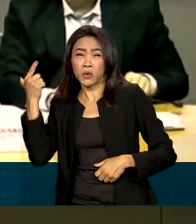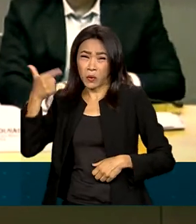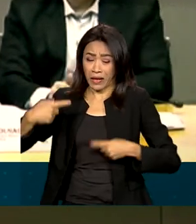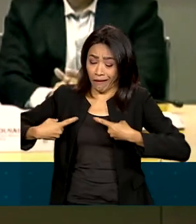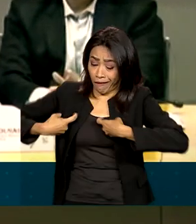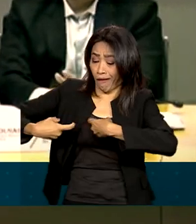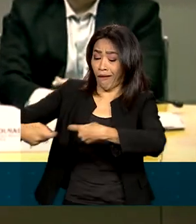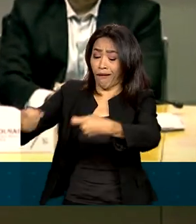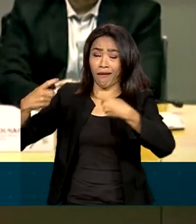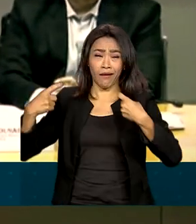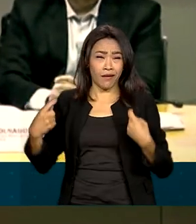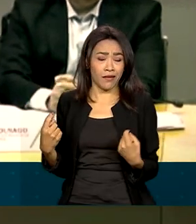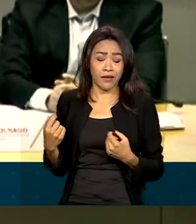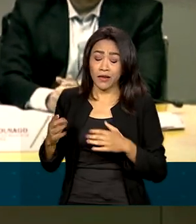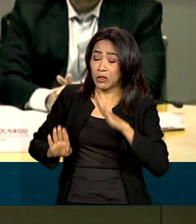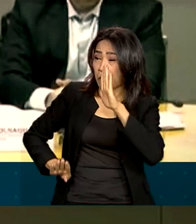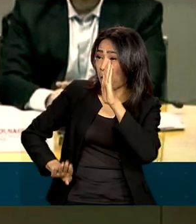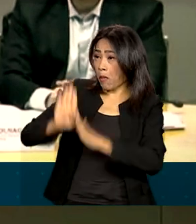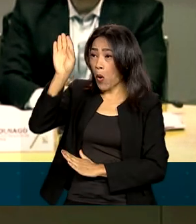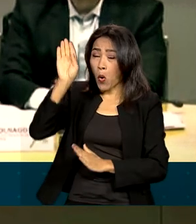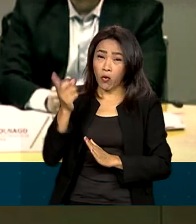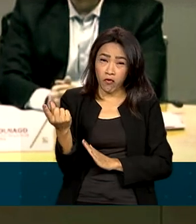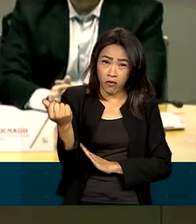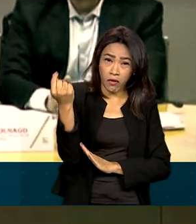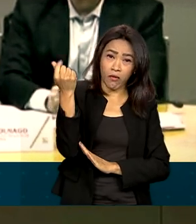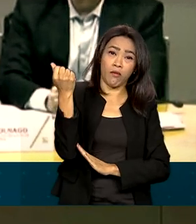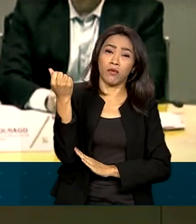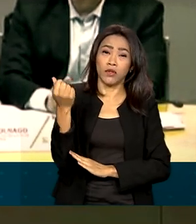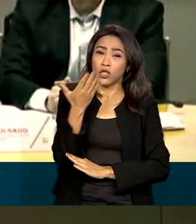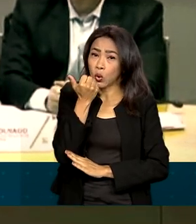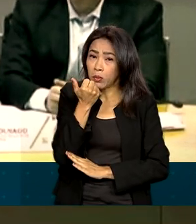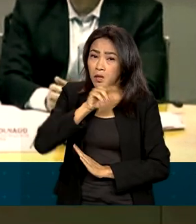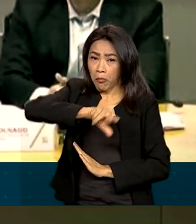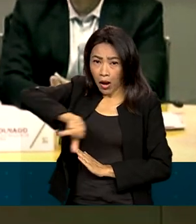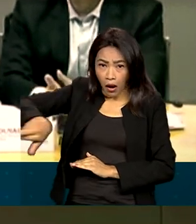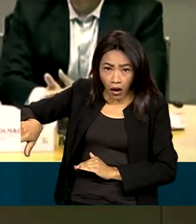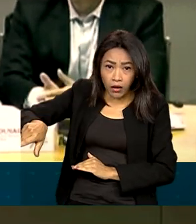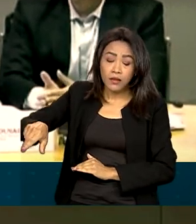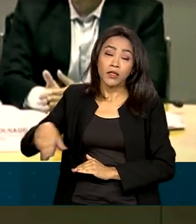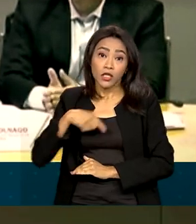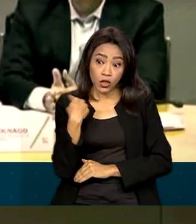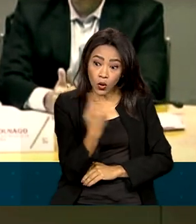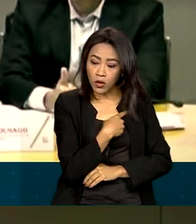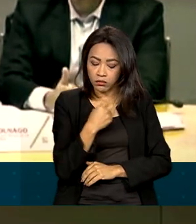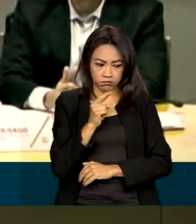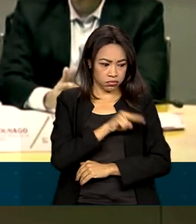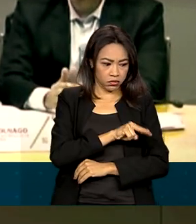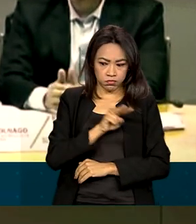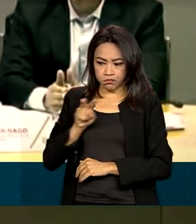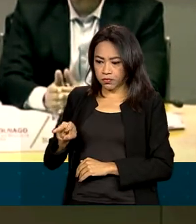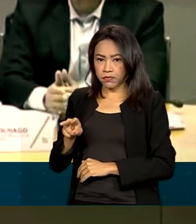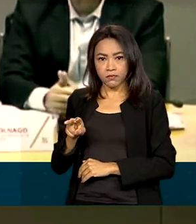explodiu o preço de grãos, fertilizantes, alimentos. E nós enfrentamos tudo isso,